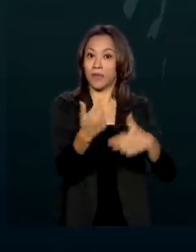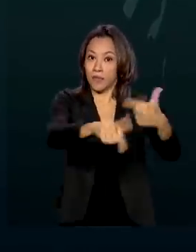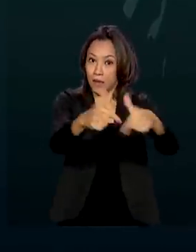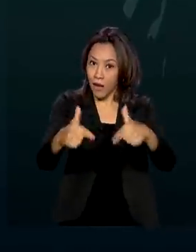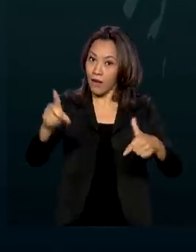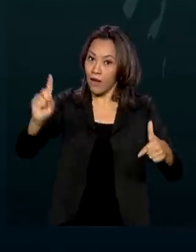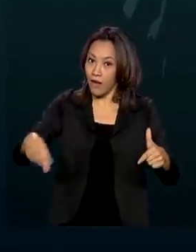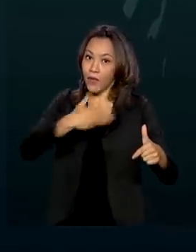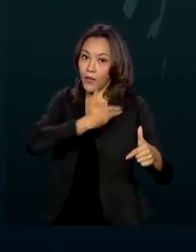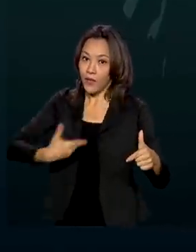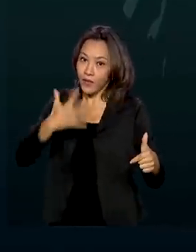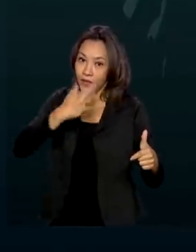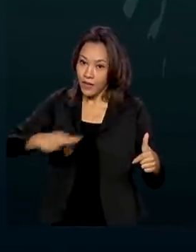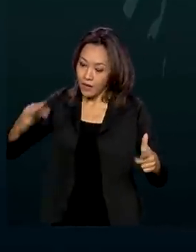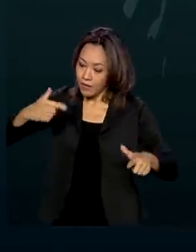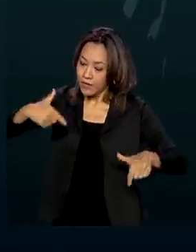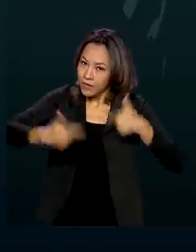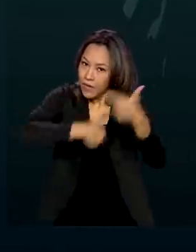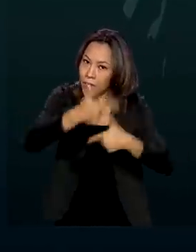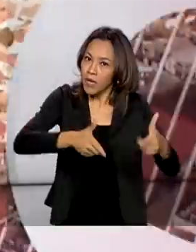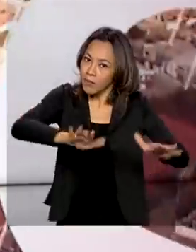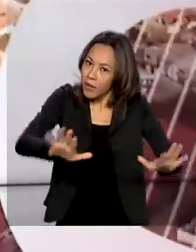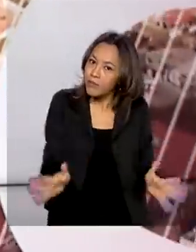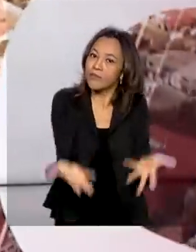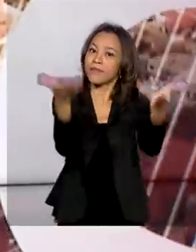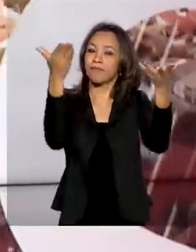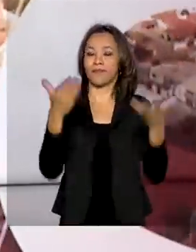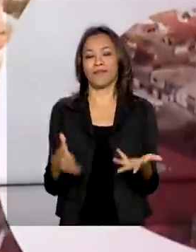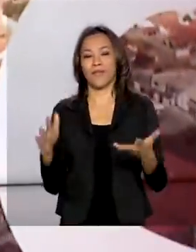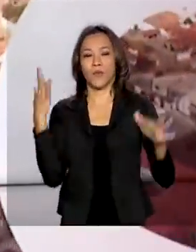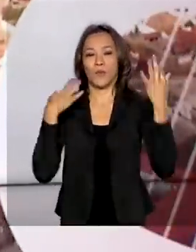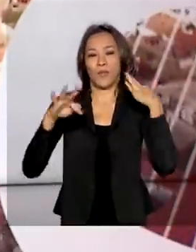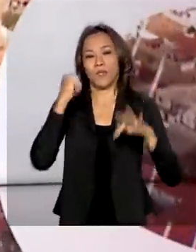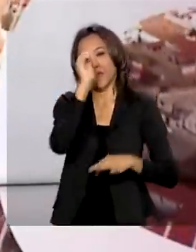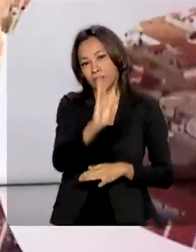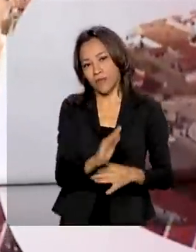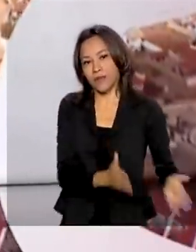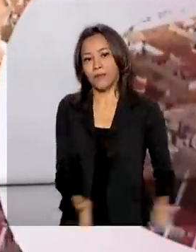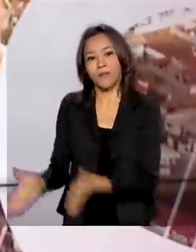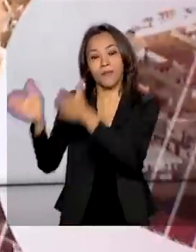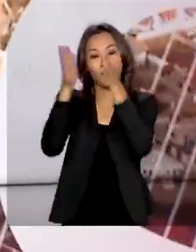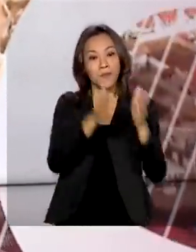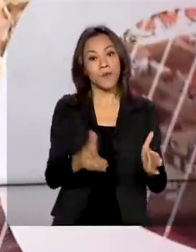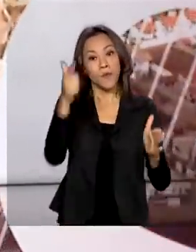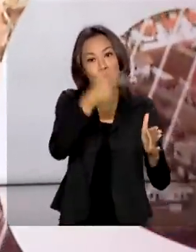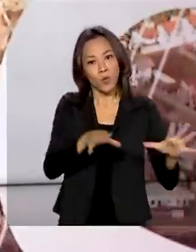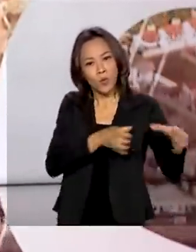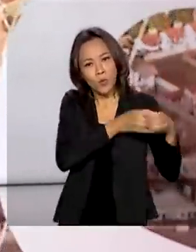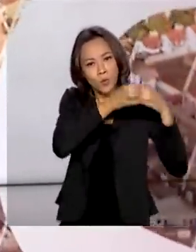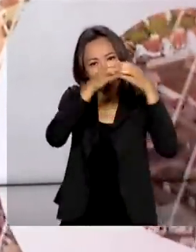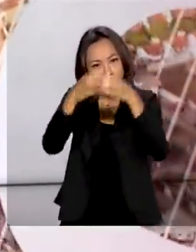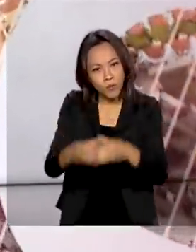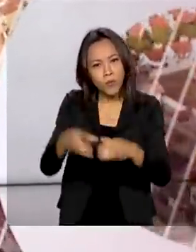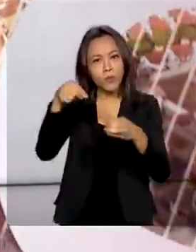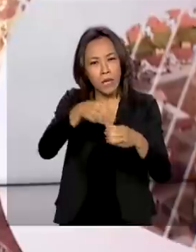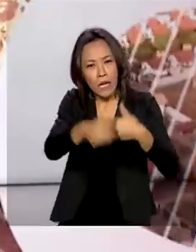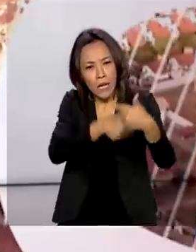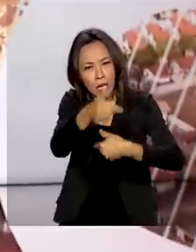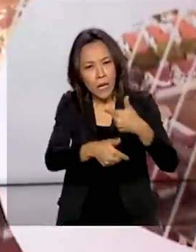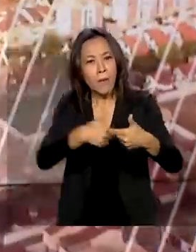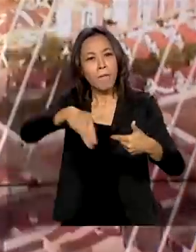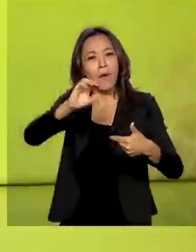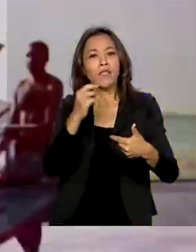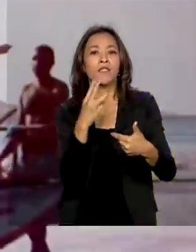trabalhando para desenvolver o ecoturismo no Brasil. A Operação Verde Brasil 2 soma mais de R$ bilhões